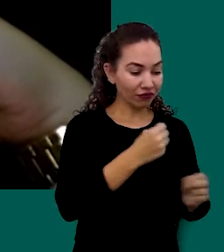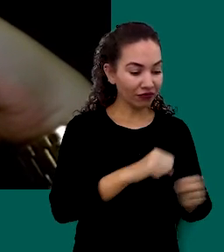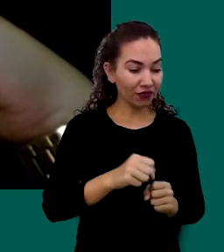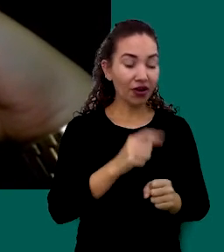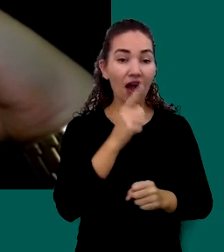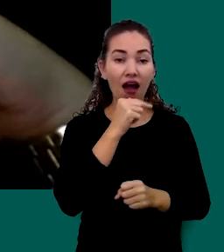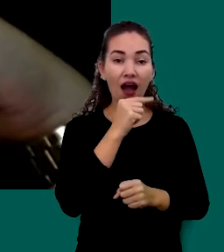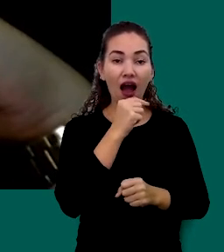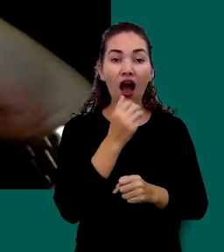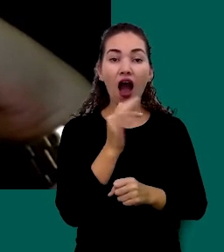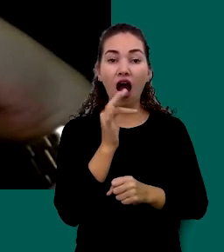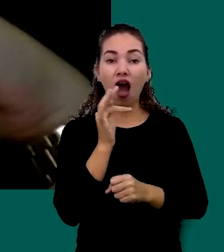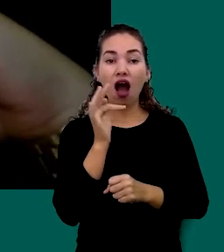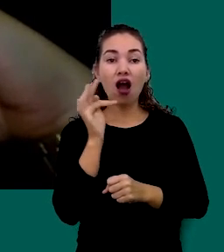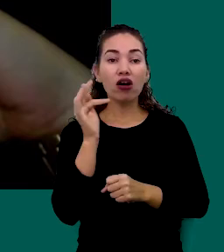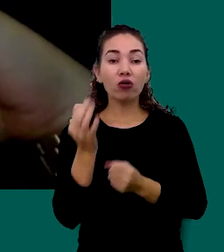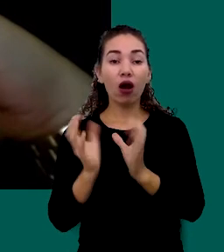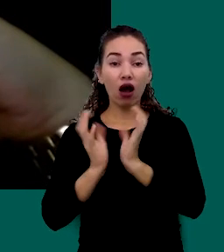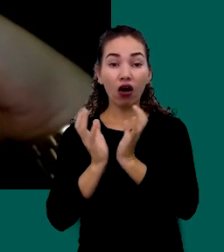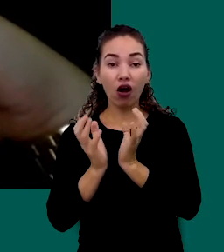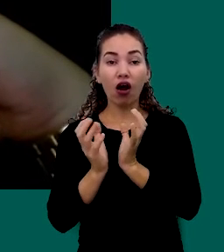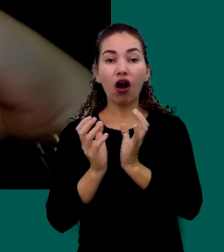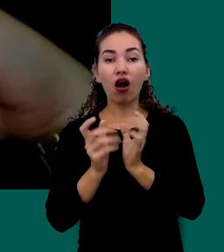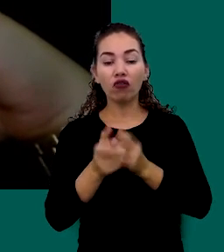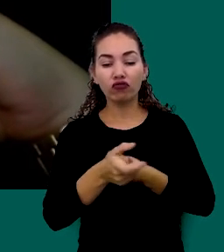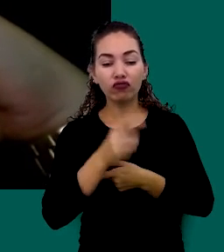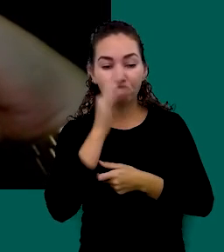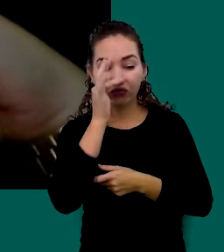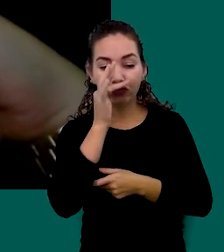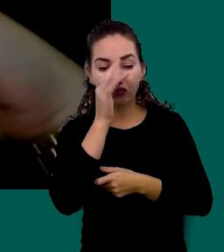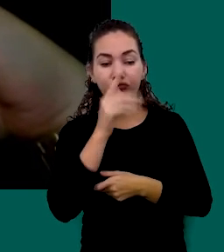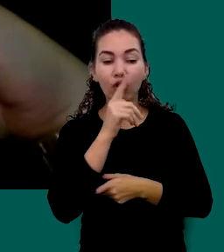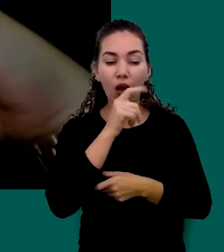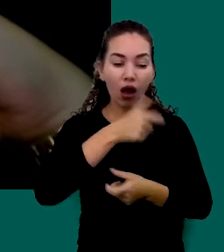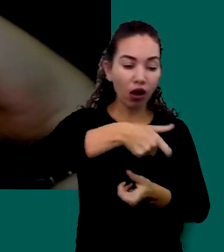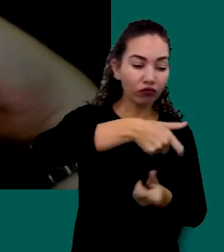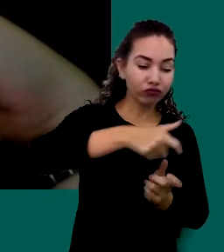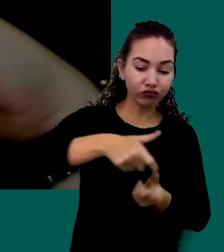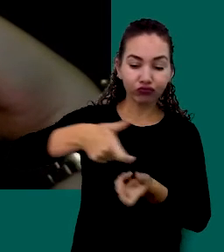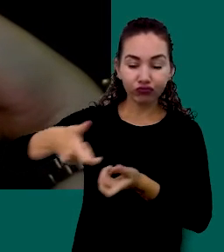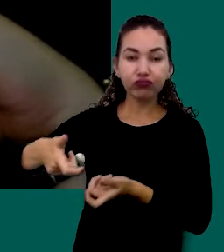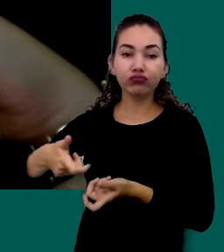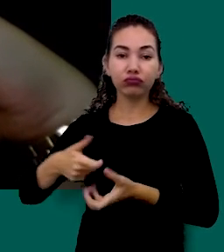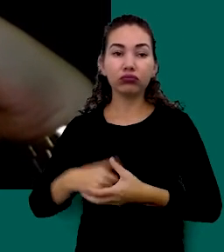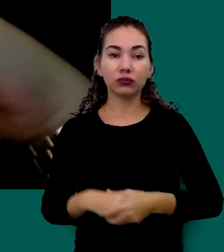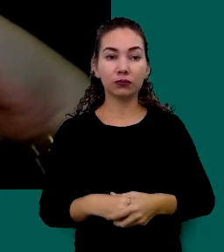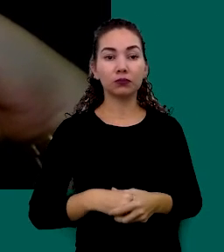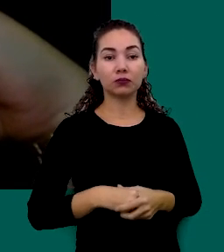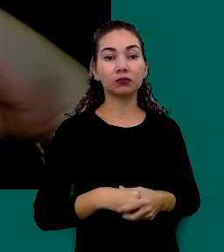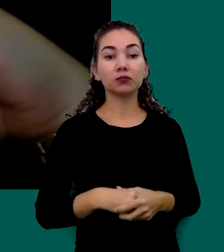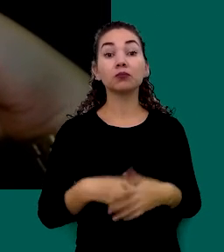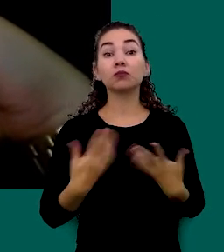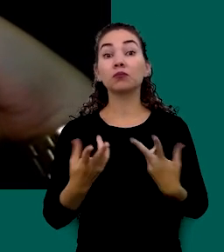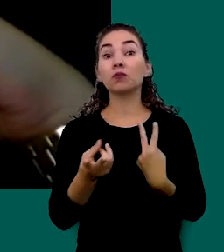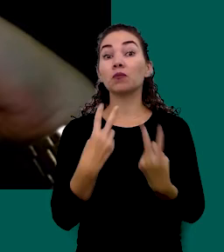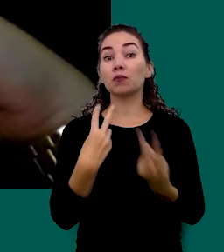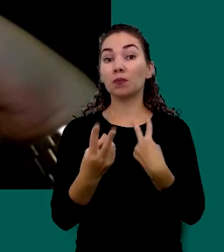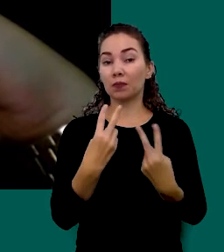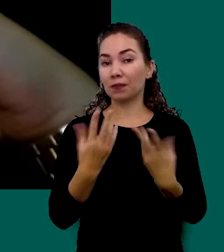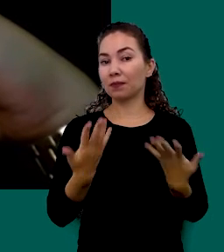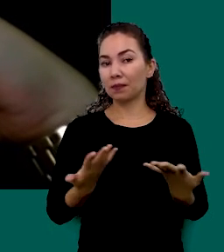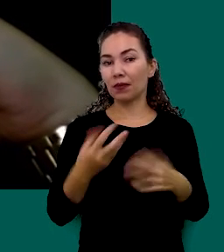Horta Reaproveite No Que For Possível Um Transporte Uma Dica Muito